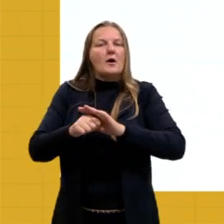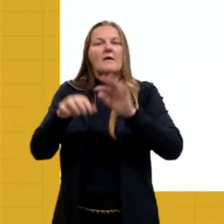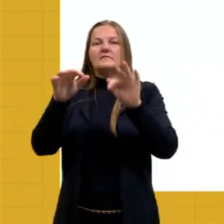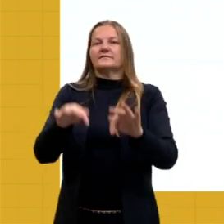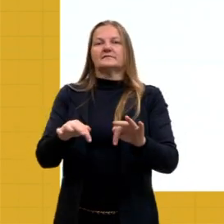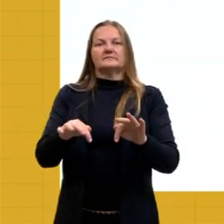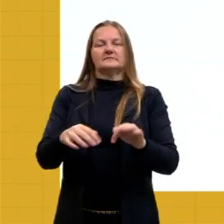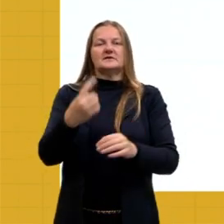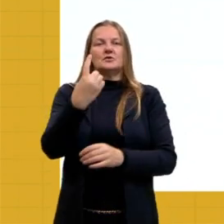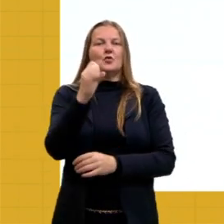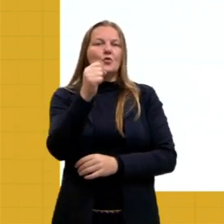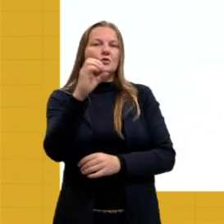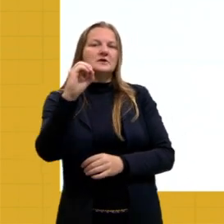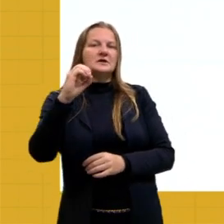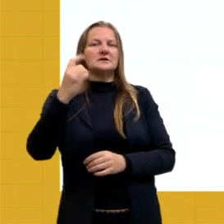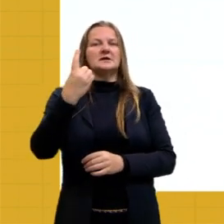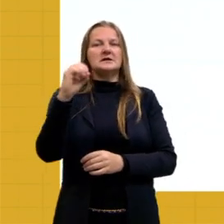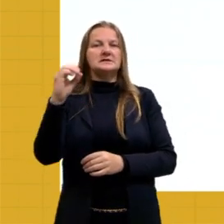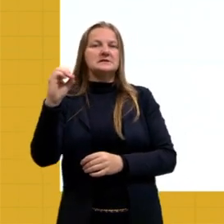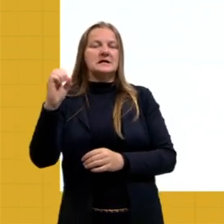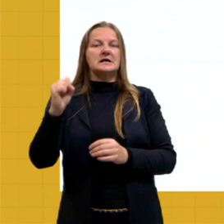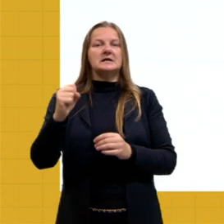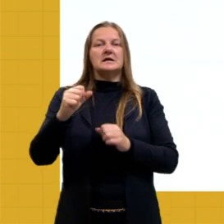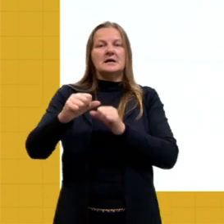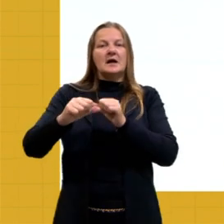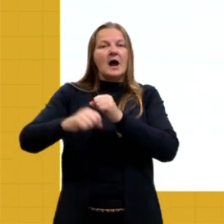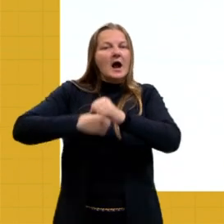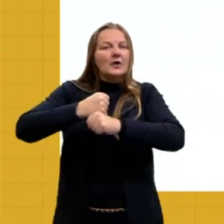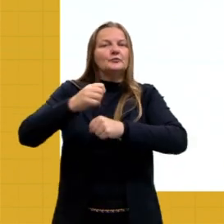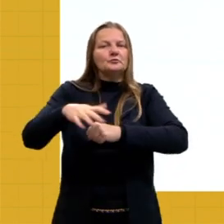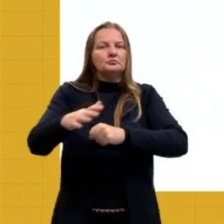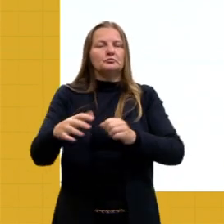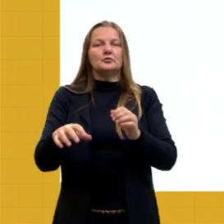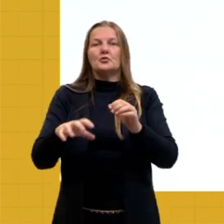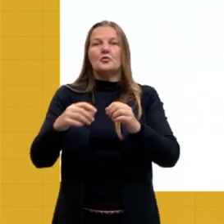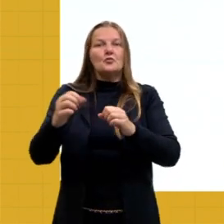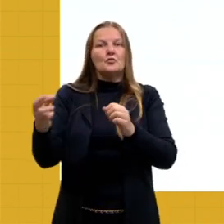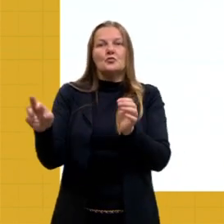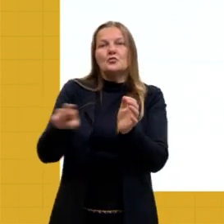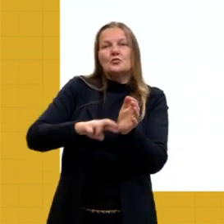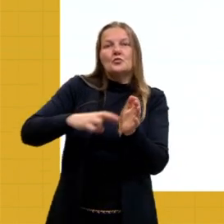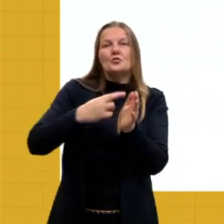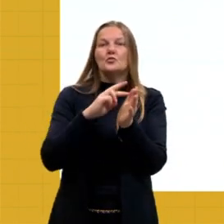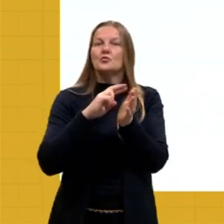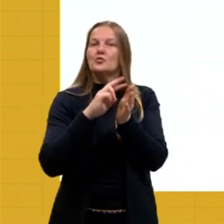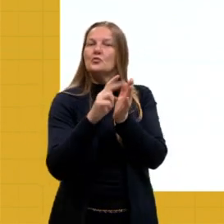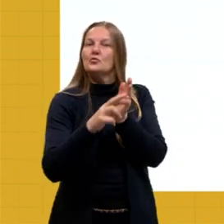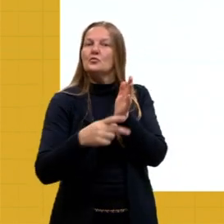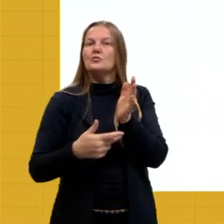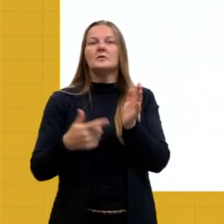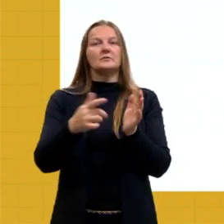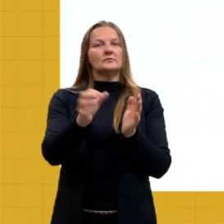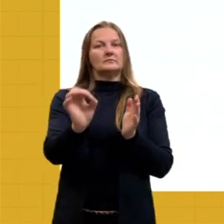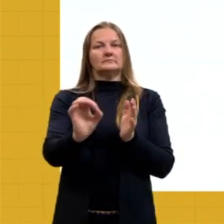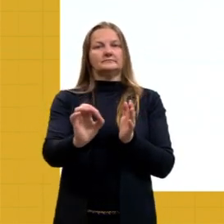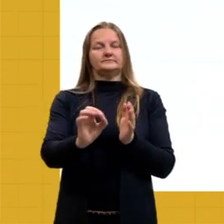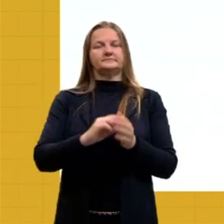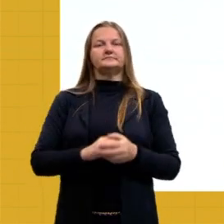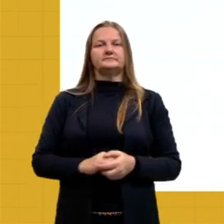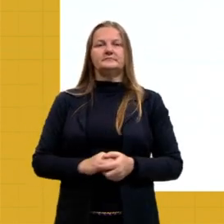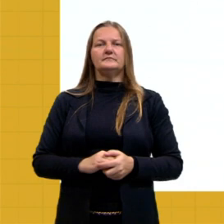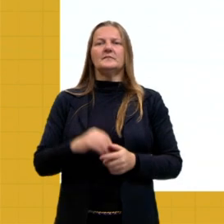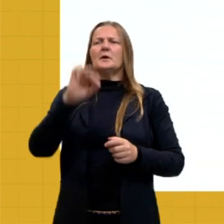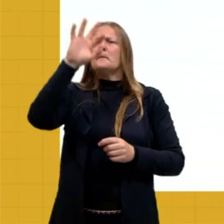100 anos, aí, elas não conseguem se renovar nessa escala de tempo, e sim na escala geológica, aí, na milhões, né,